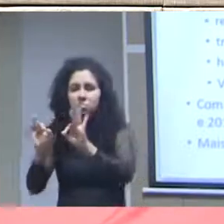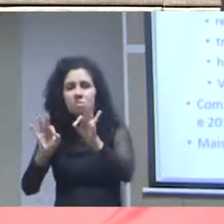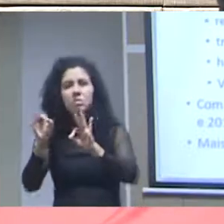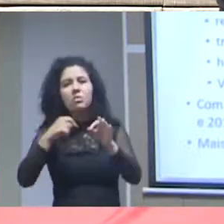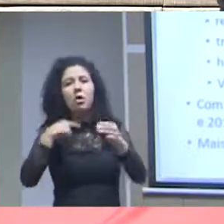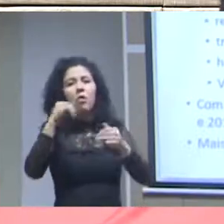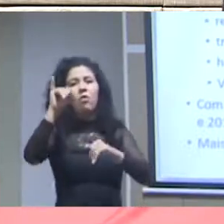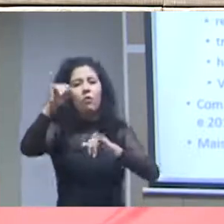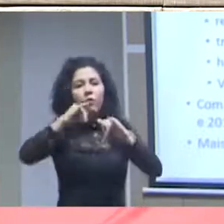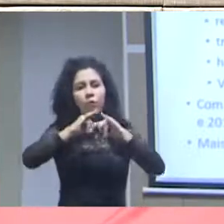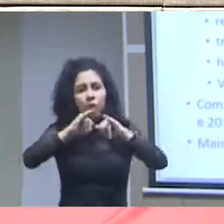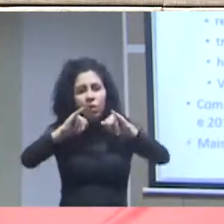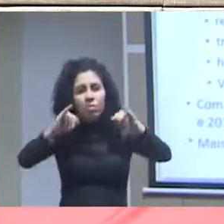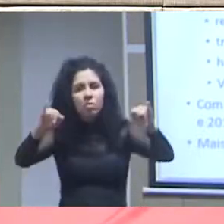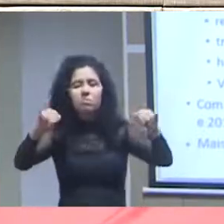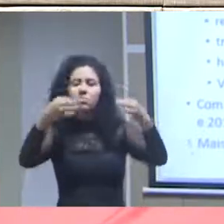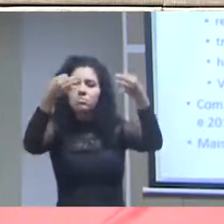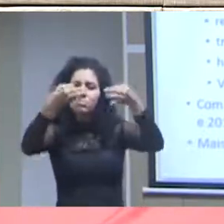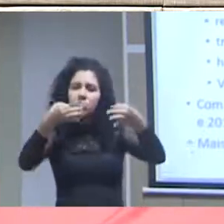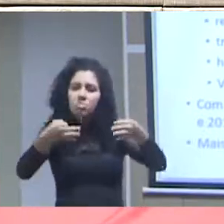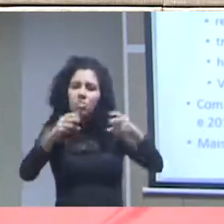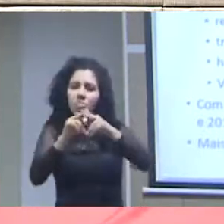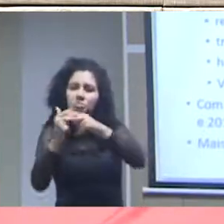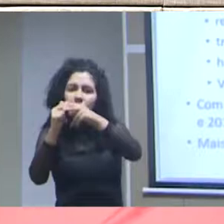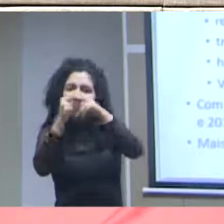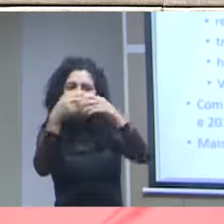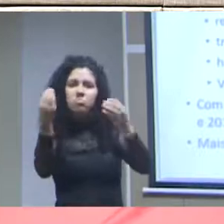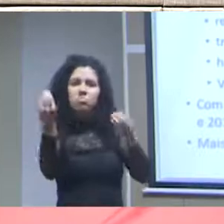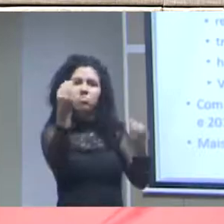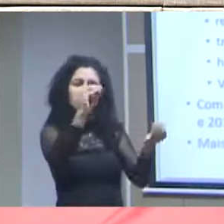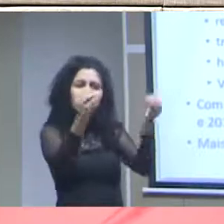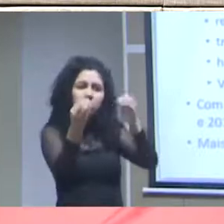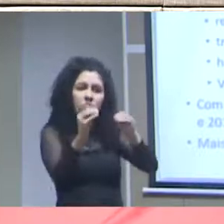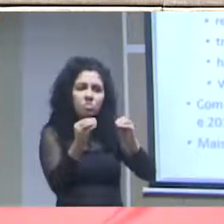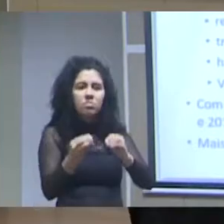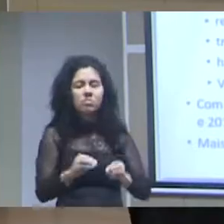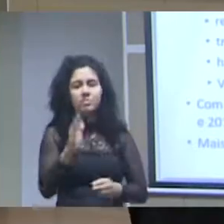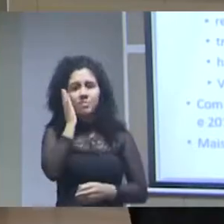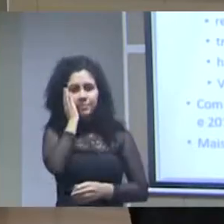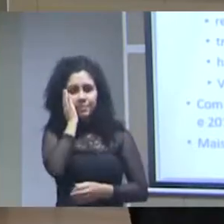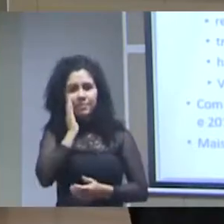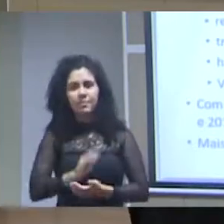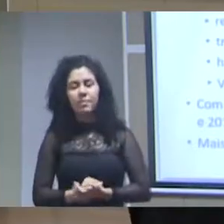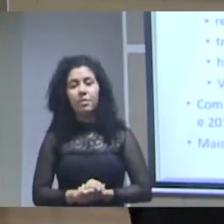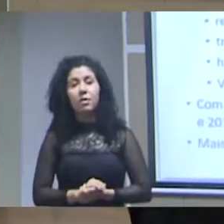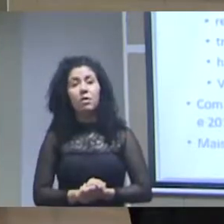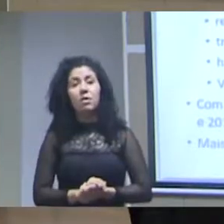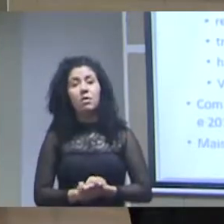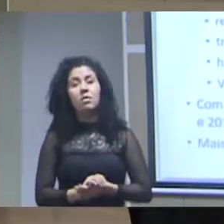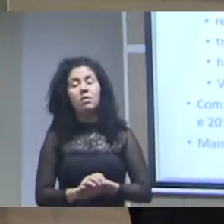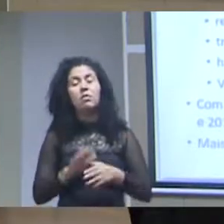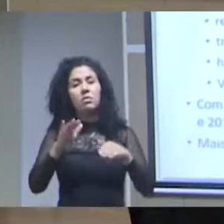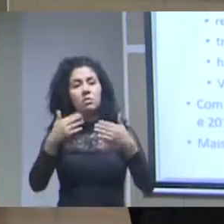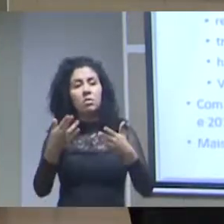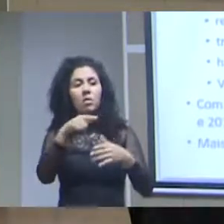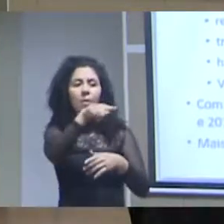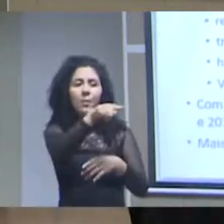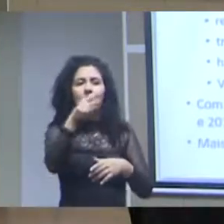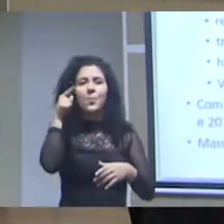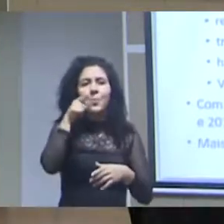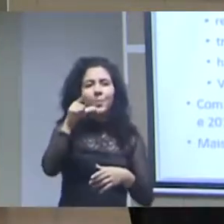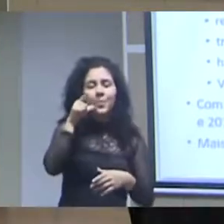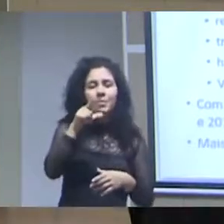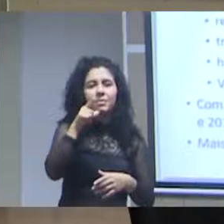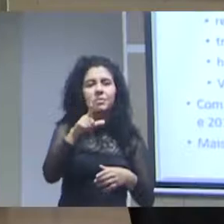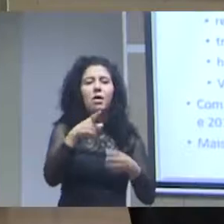também os dados sobre a perspectiva temporal longitudinal e essa ferramenta permite aí então traz análises